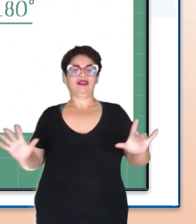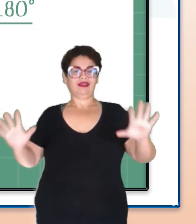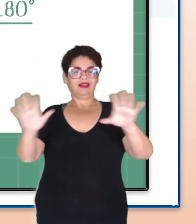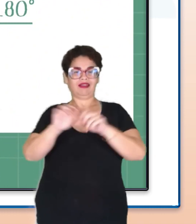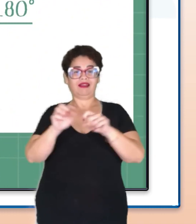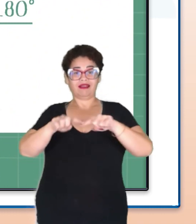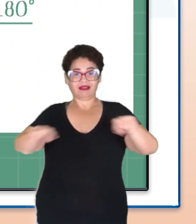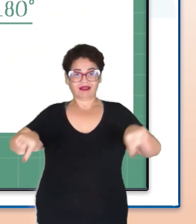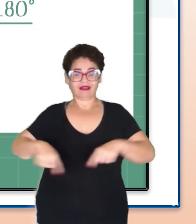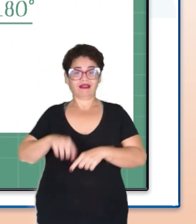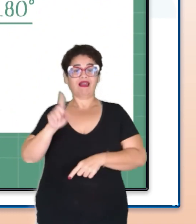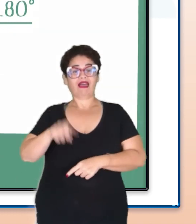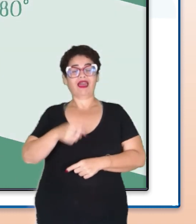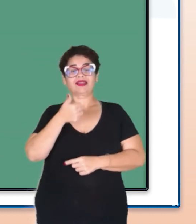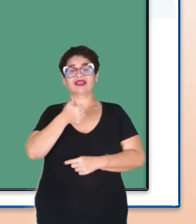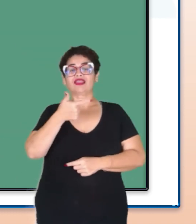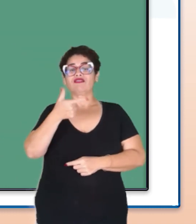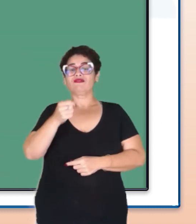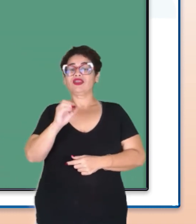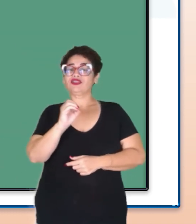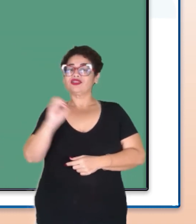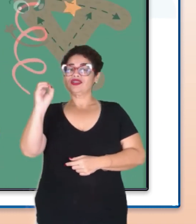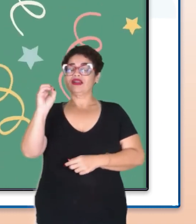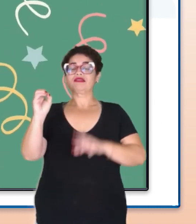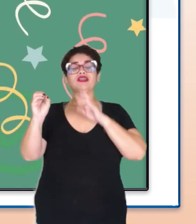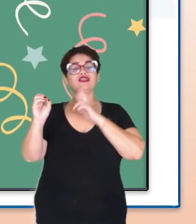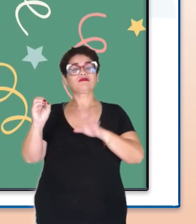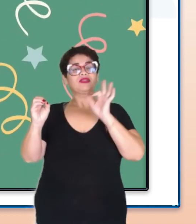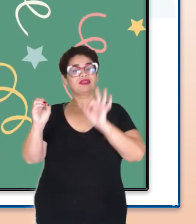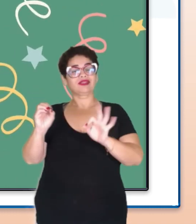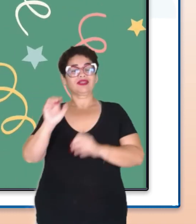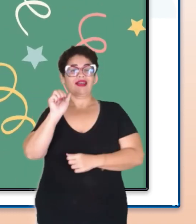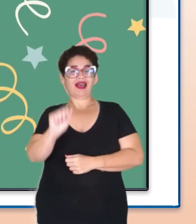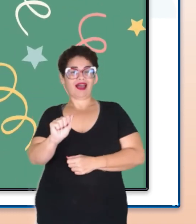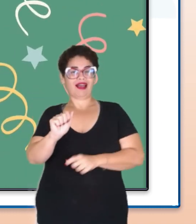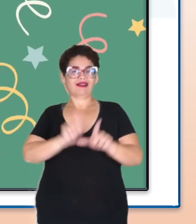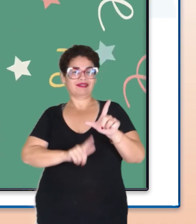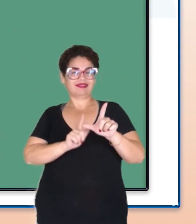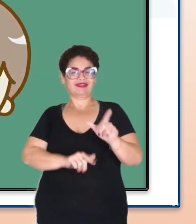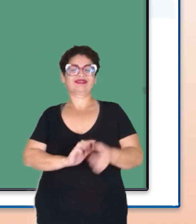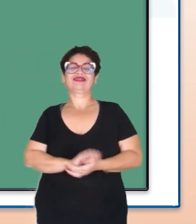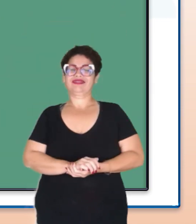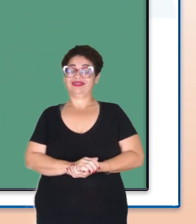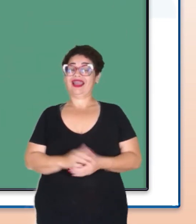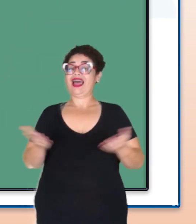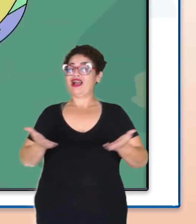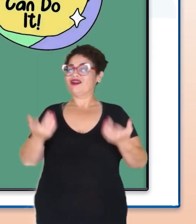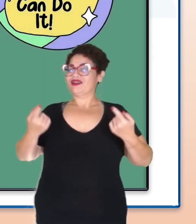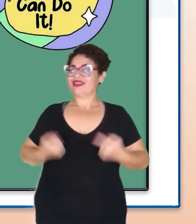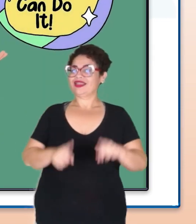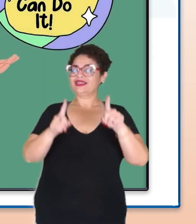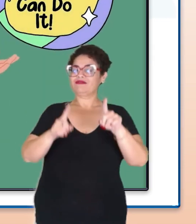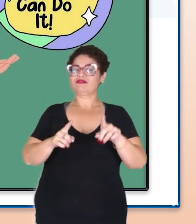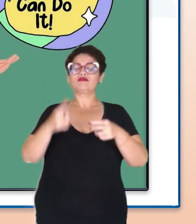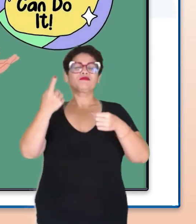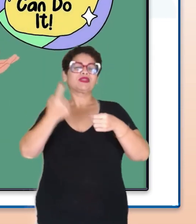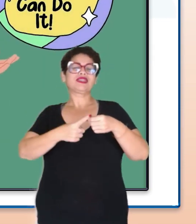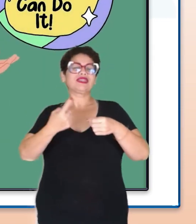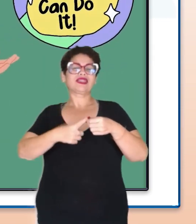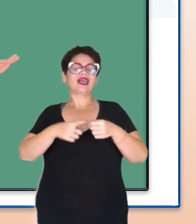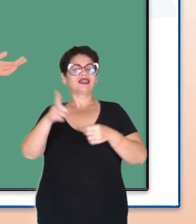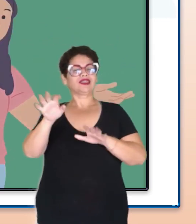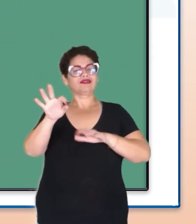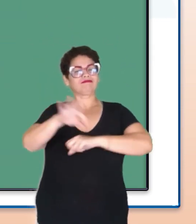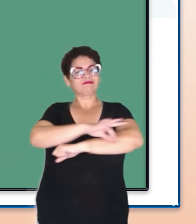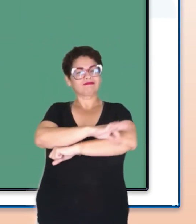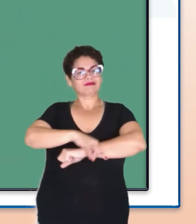interno da piscina mede 120 graus. Resposta correta, letra A. Agora, vamos fazer um desafio. Em uma cidade, um